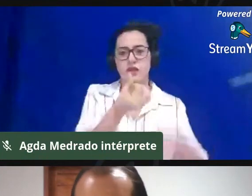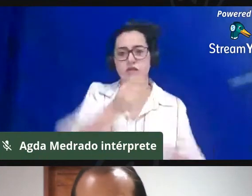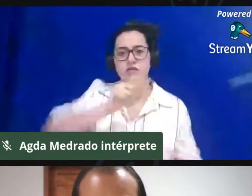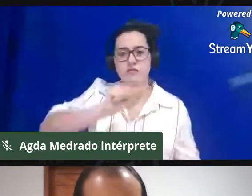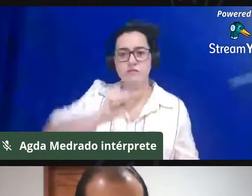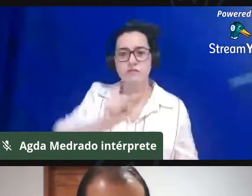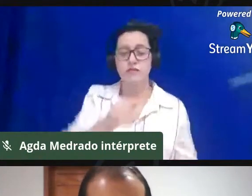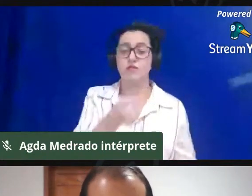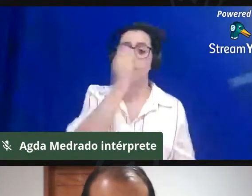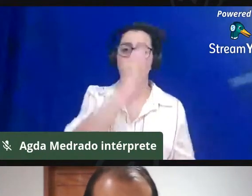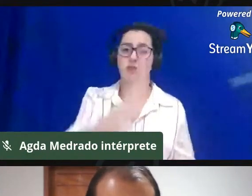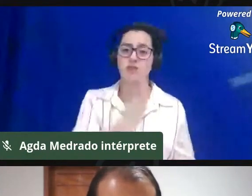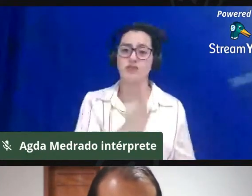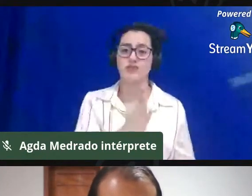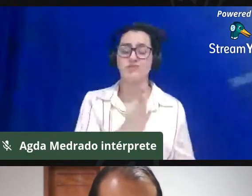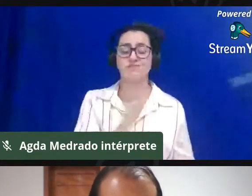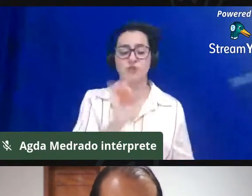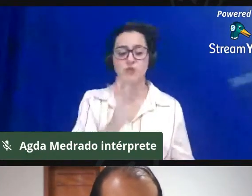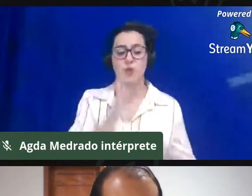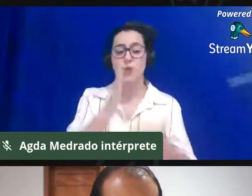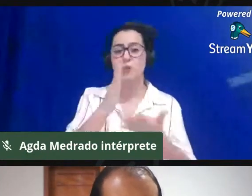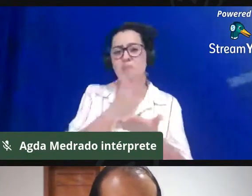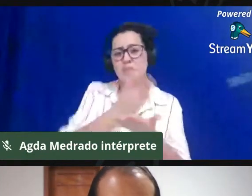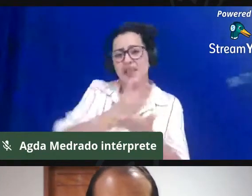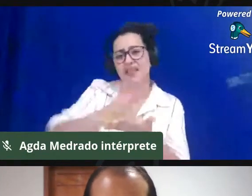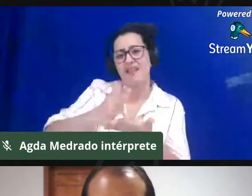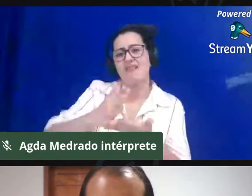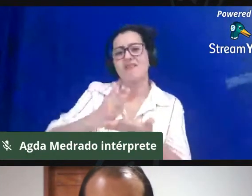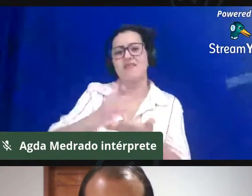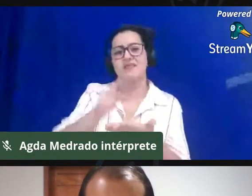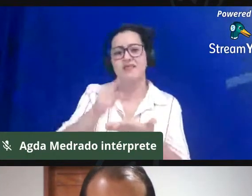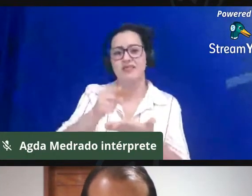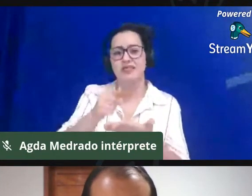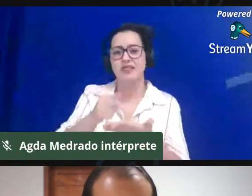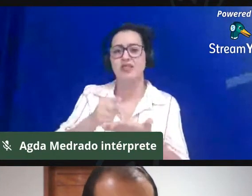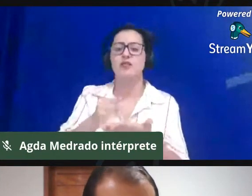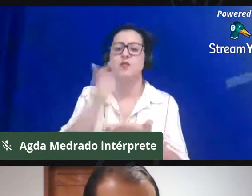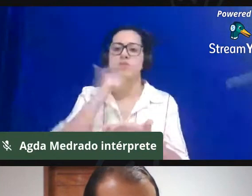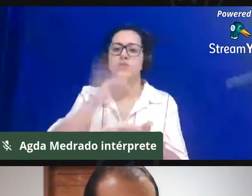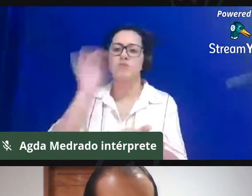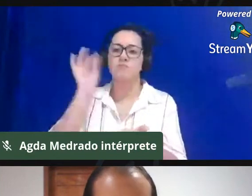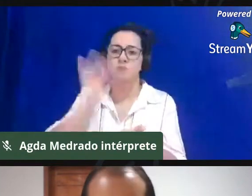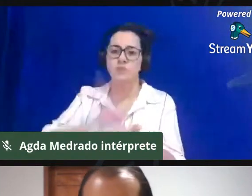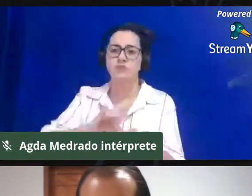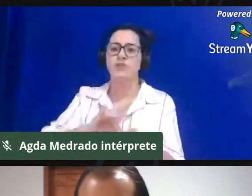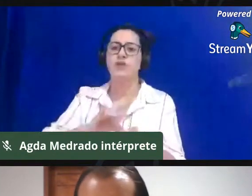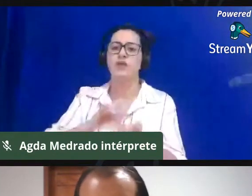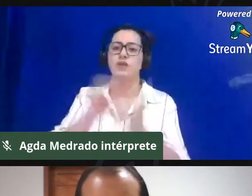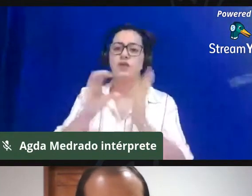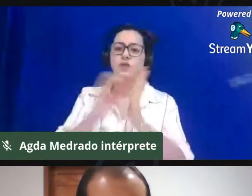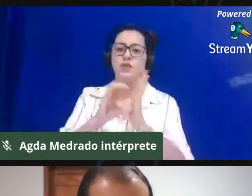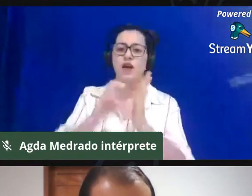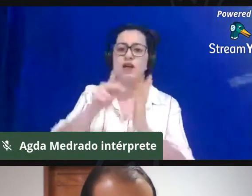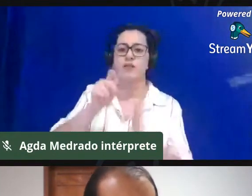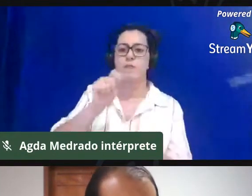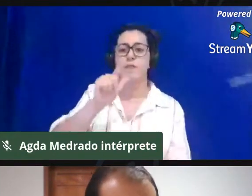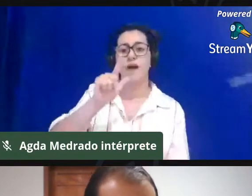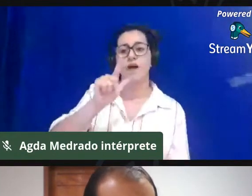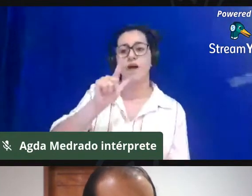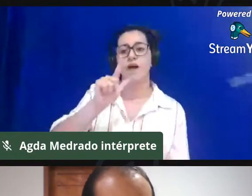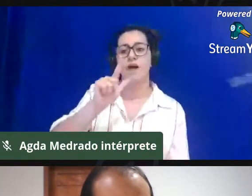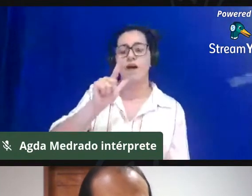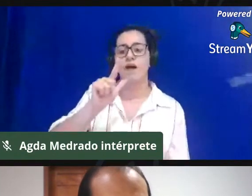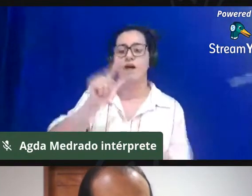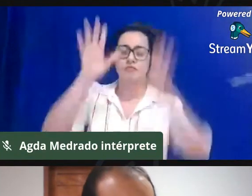delas foram certificadas pela Fundação Cultural Palmares e a gente vê aí nos últimos anos, desde 2016, um retrocesso no